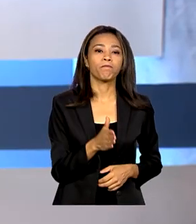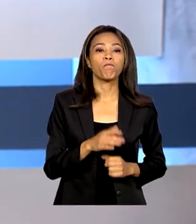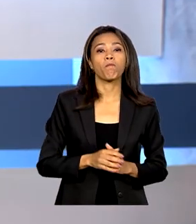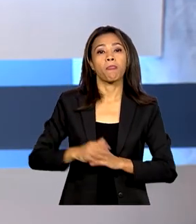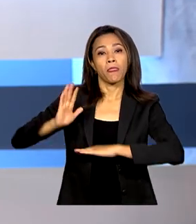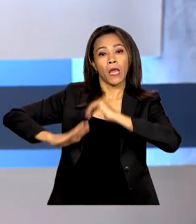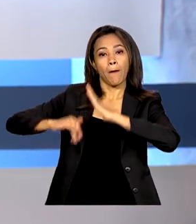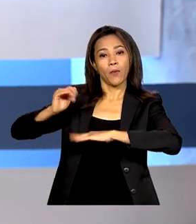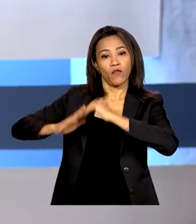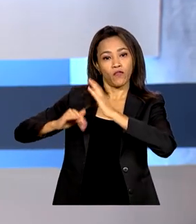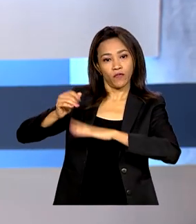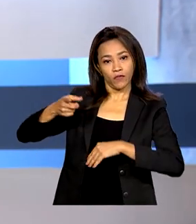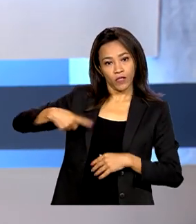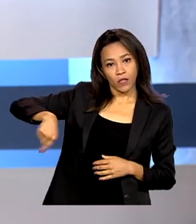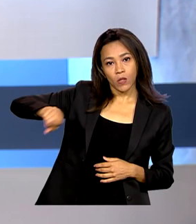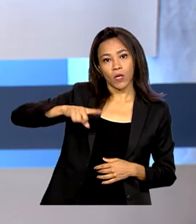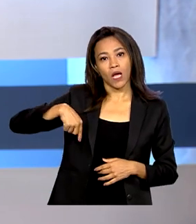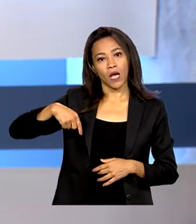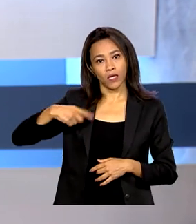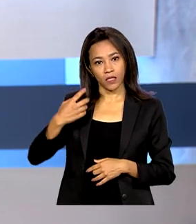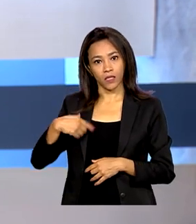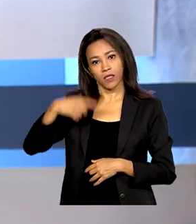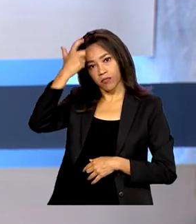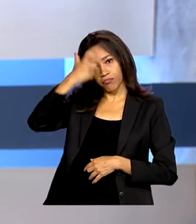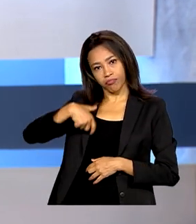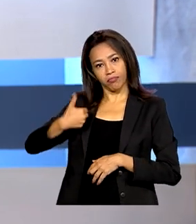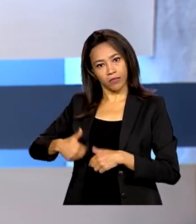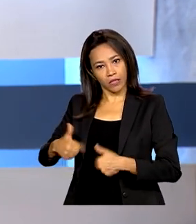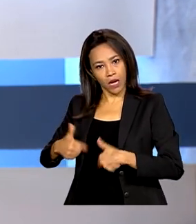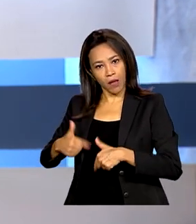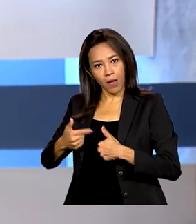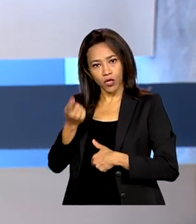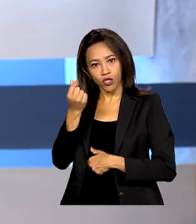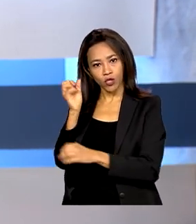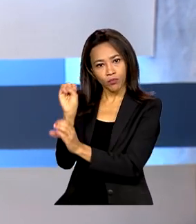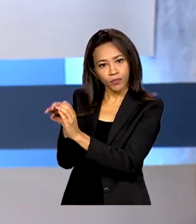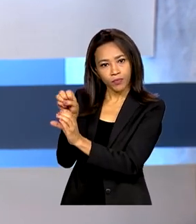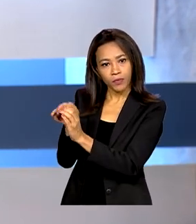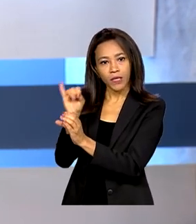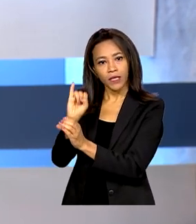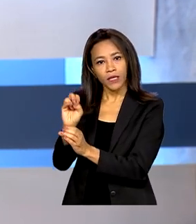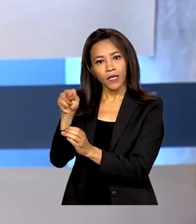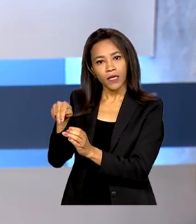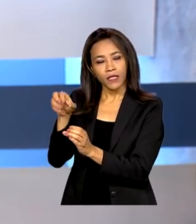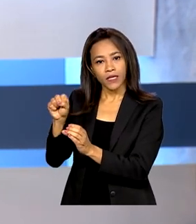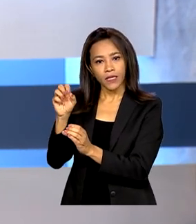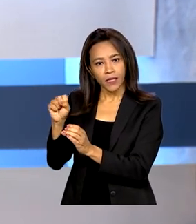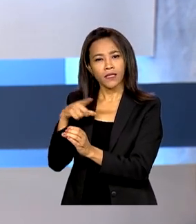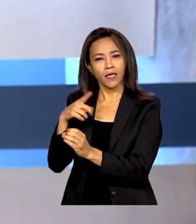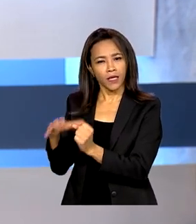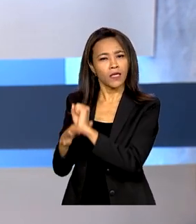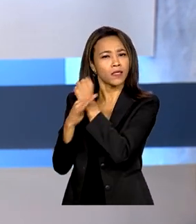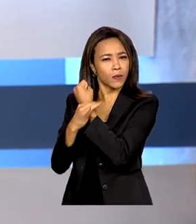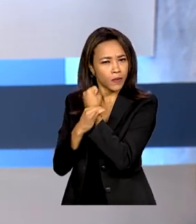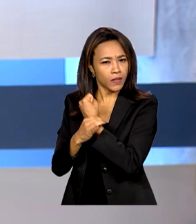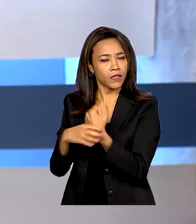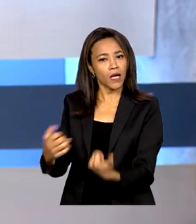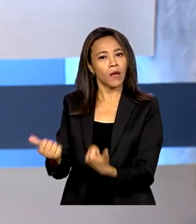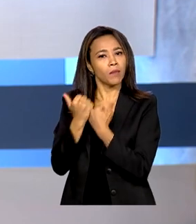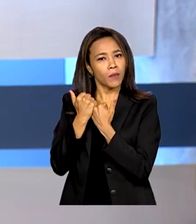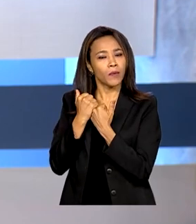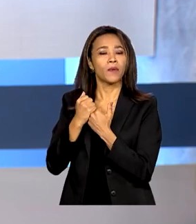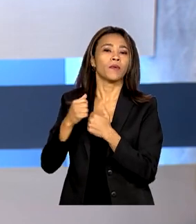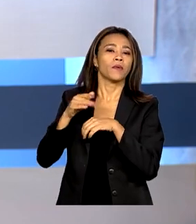profissionais que exercem o trabalho por conta própria, contribuição para o INSS garante benefícios como auxílio-doença e salário